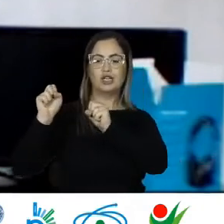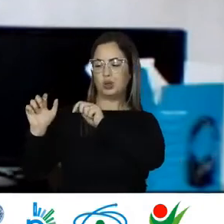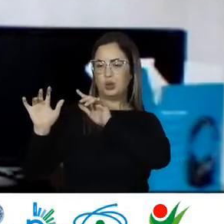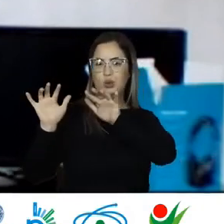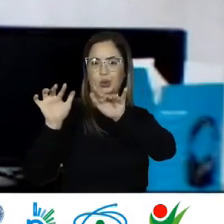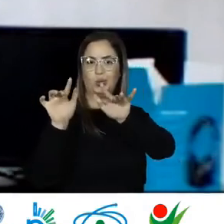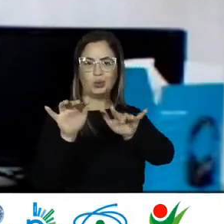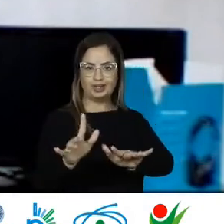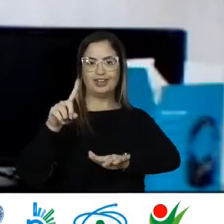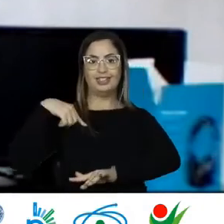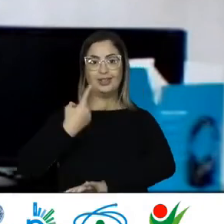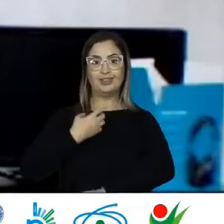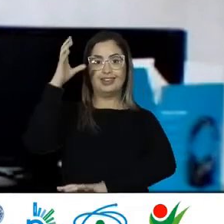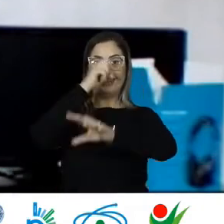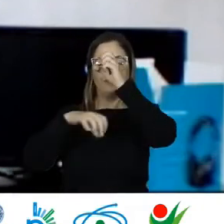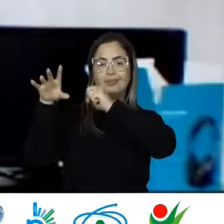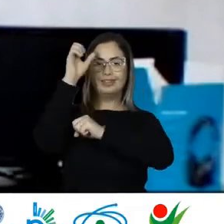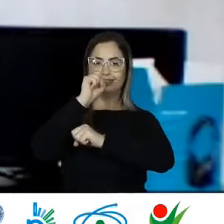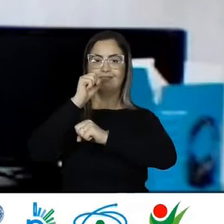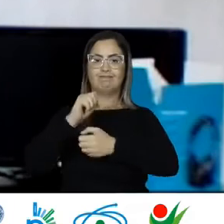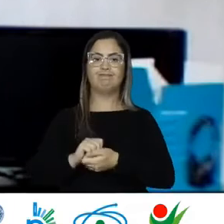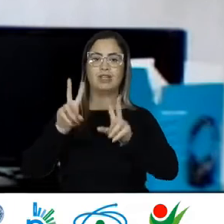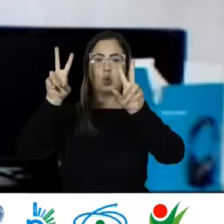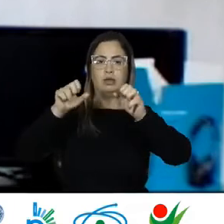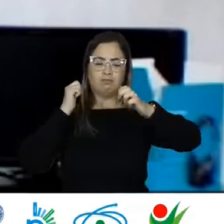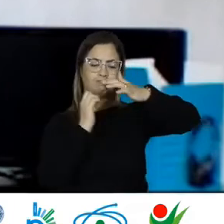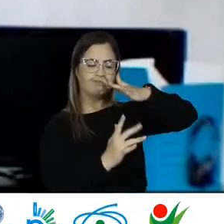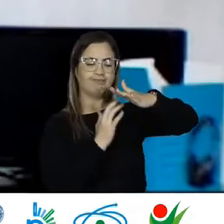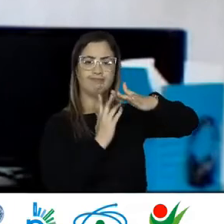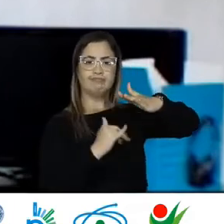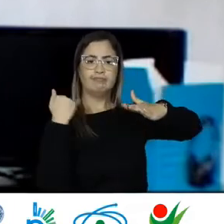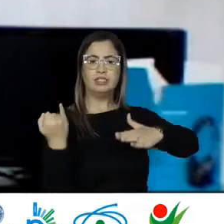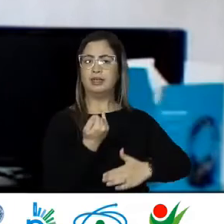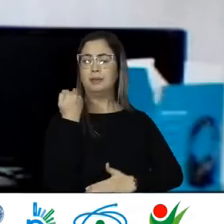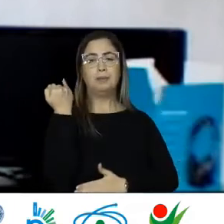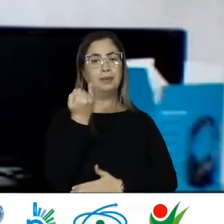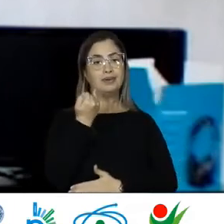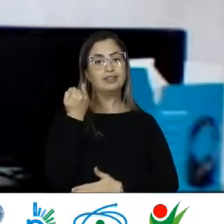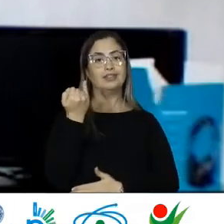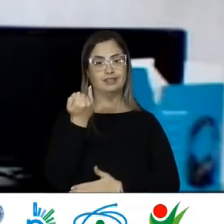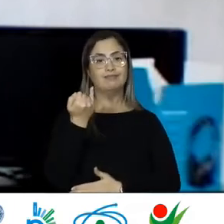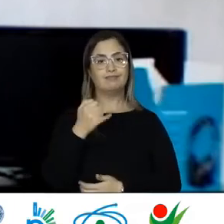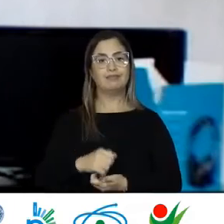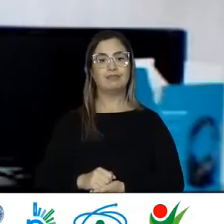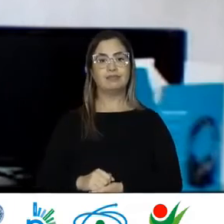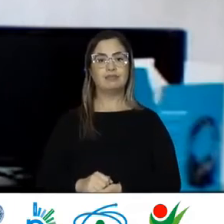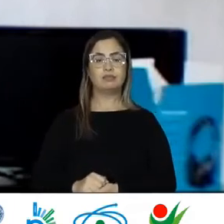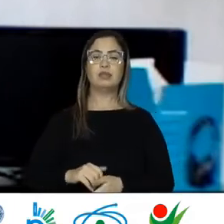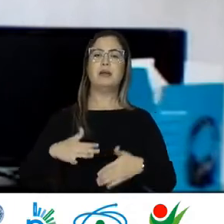migrações É muito importante Também Porque a gente Não pode esquecer Que a gente está Num mundo Com recursos limitados